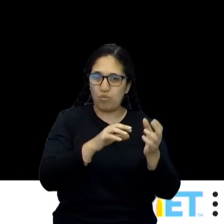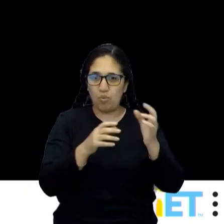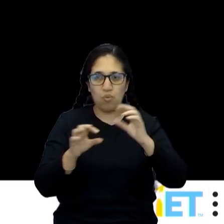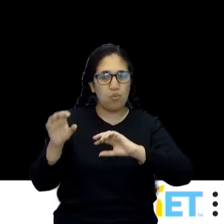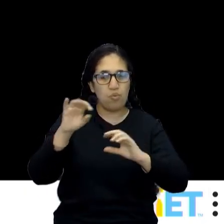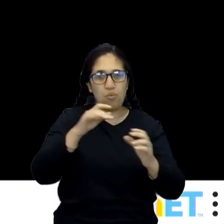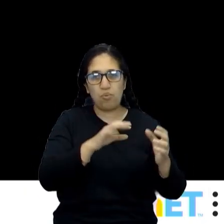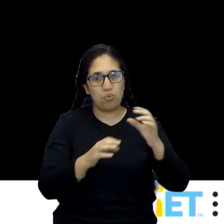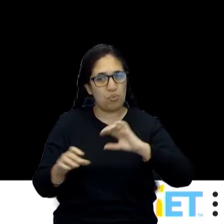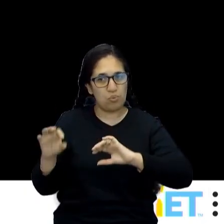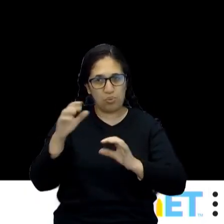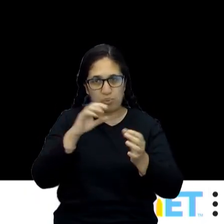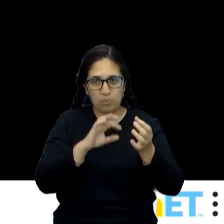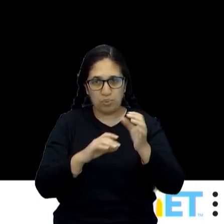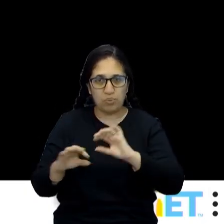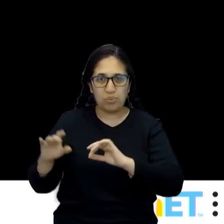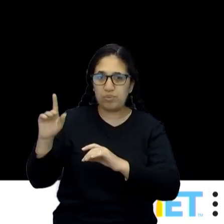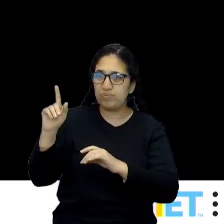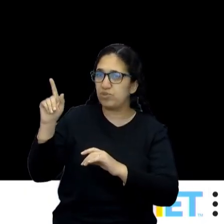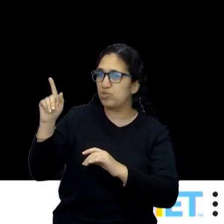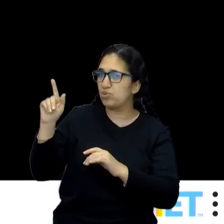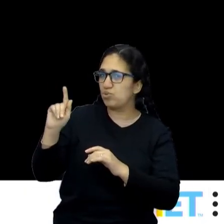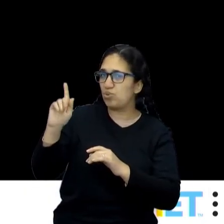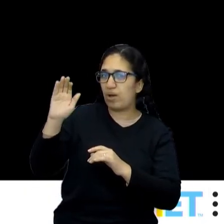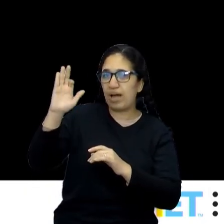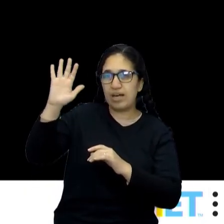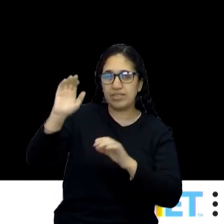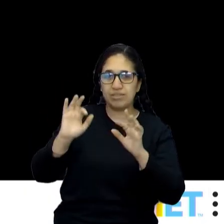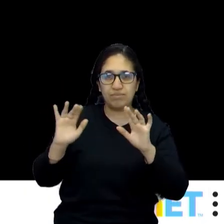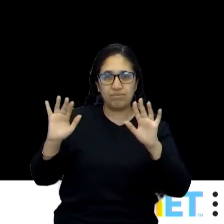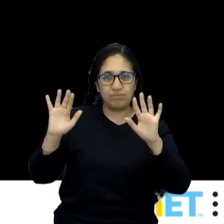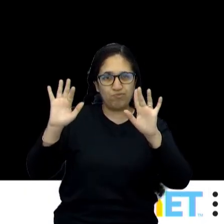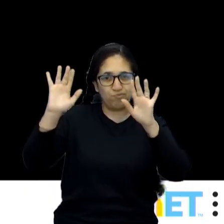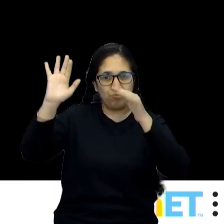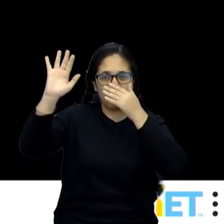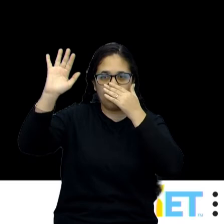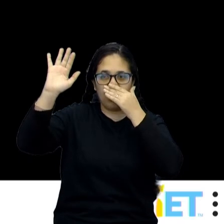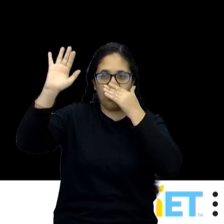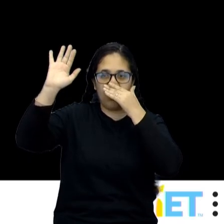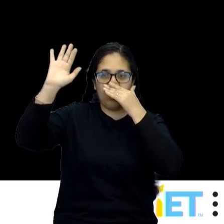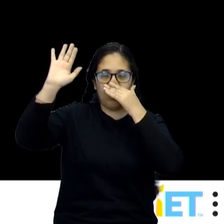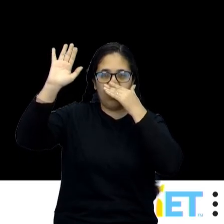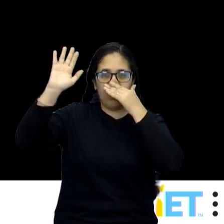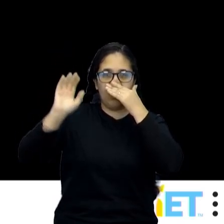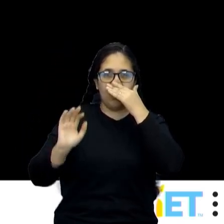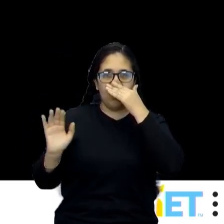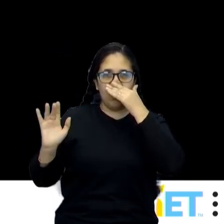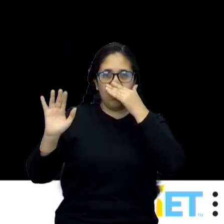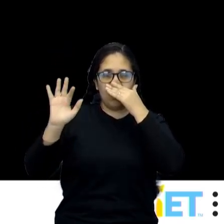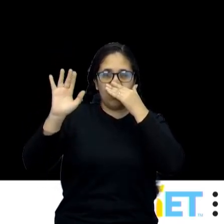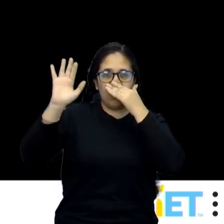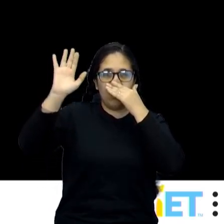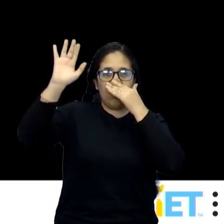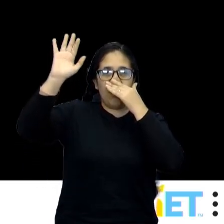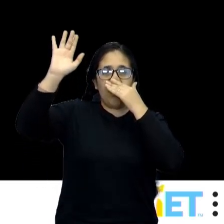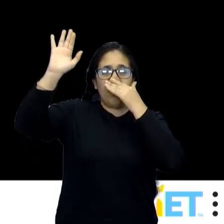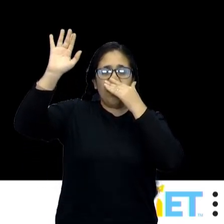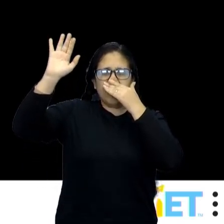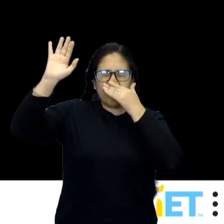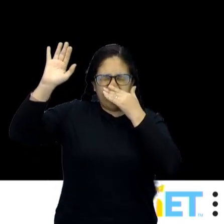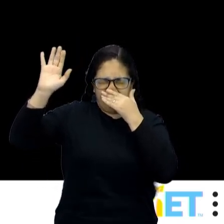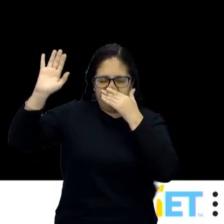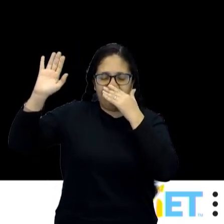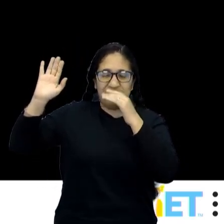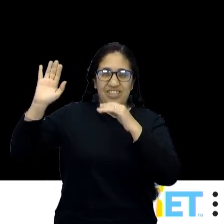se movimenta um pouco mais. E olha como é quando tá gasoso, né? Ela expande, ela se movimenta, a gente não